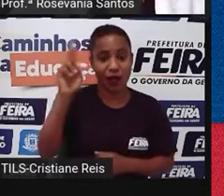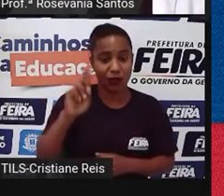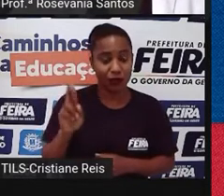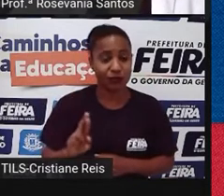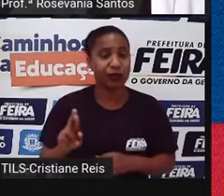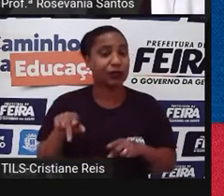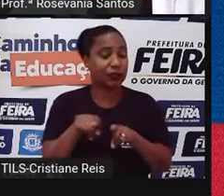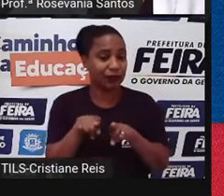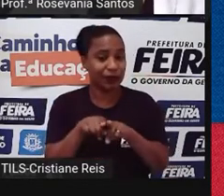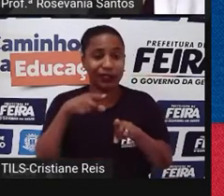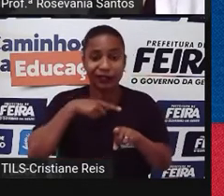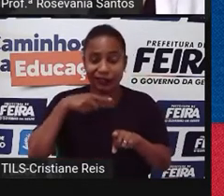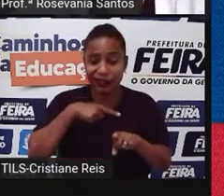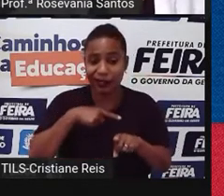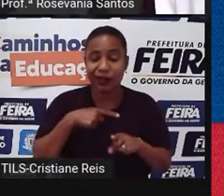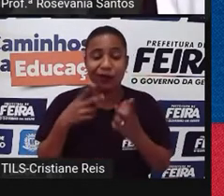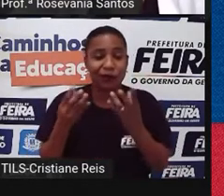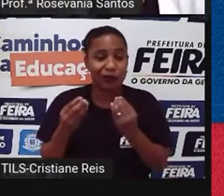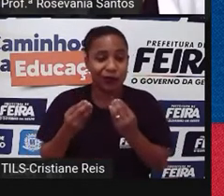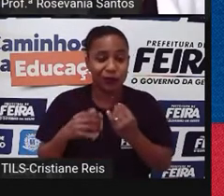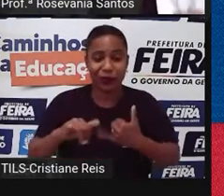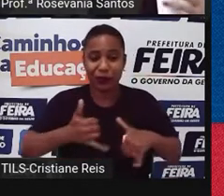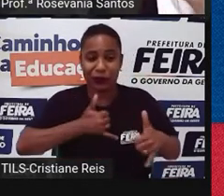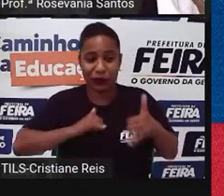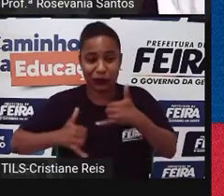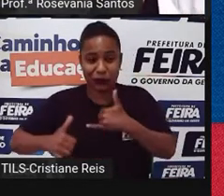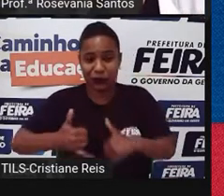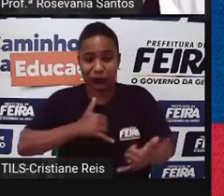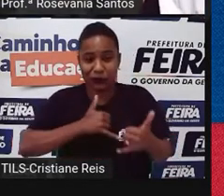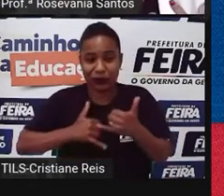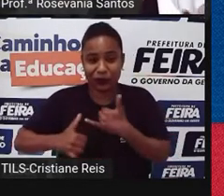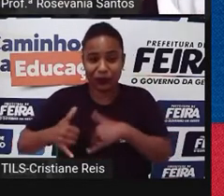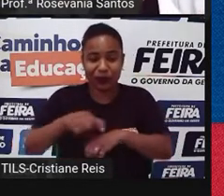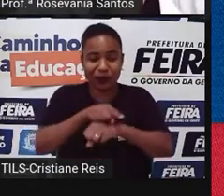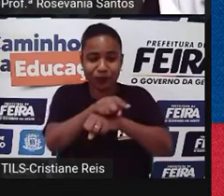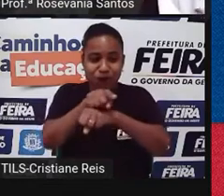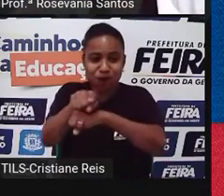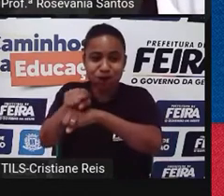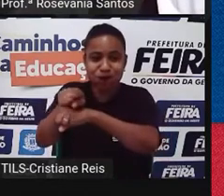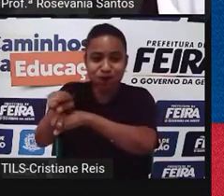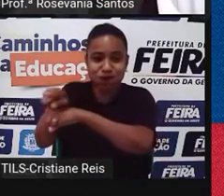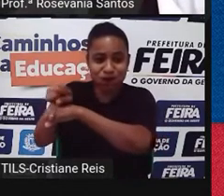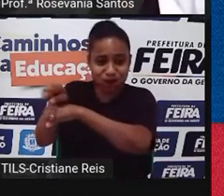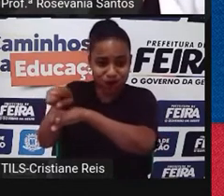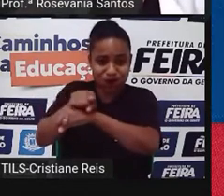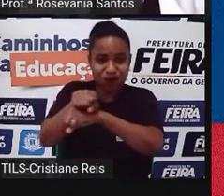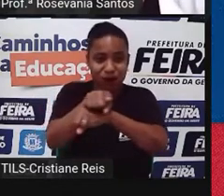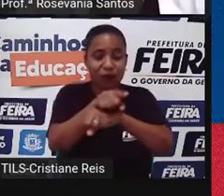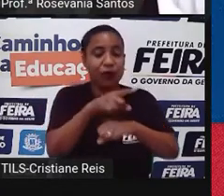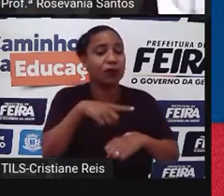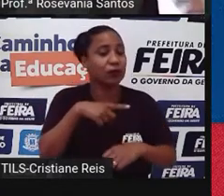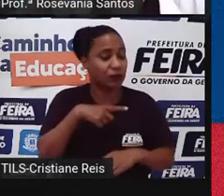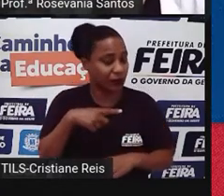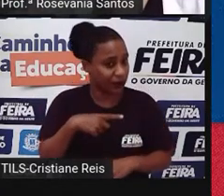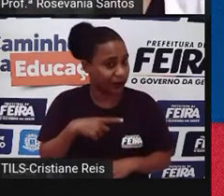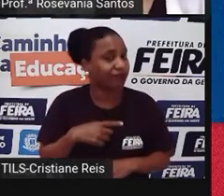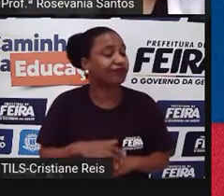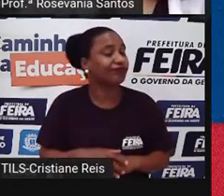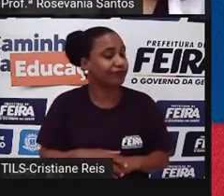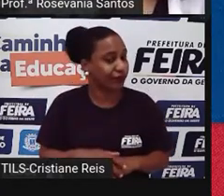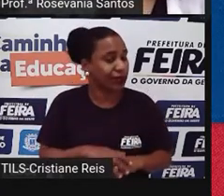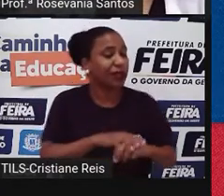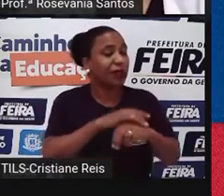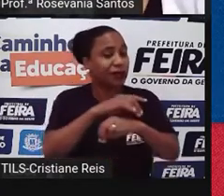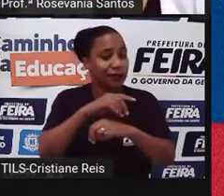assinais nucleares mundial. Então, você manter um país desse, né, como inimigo tem,